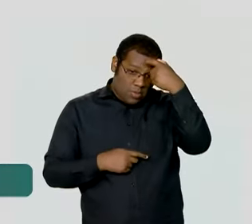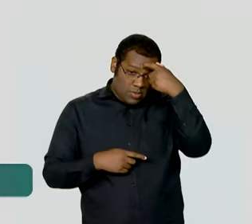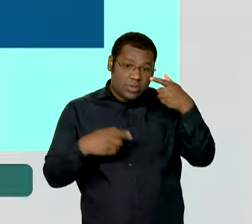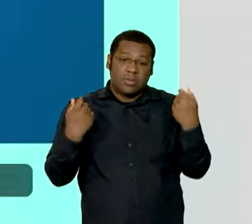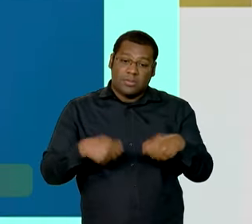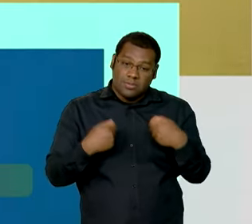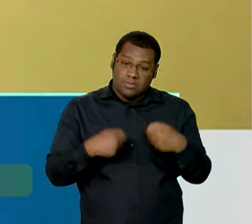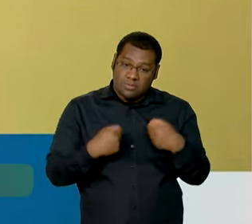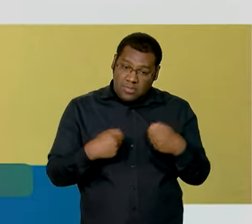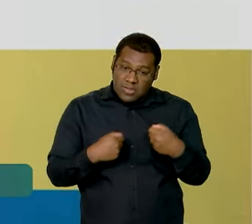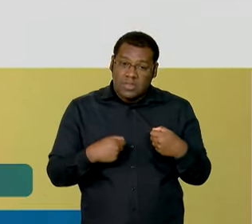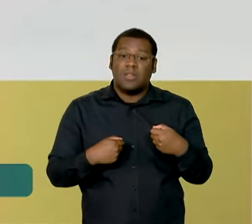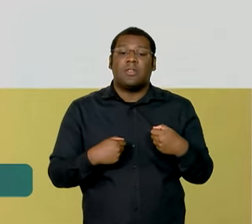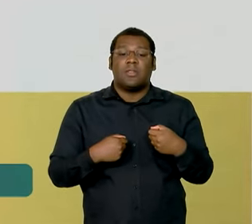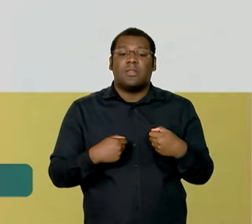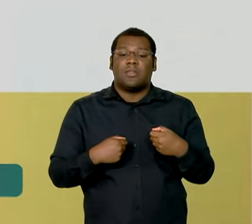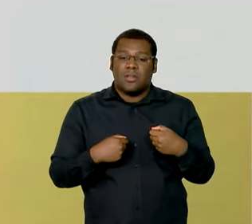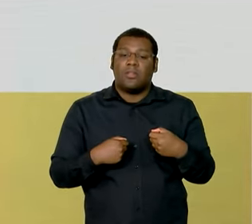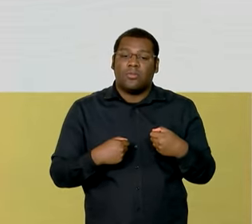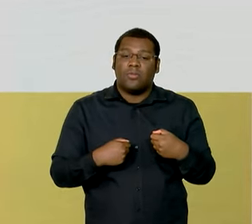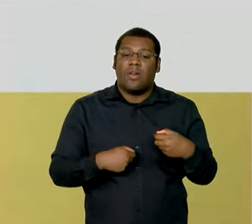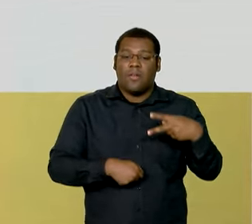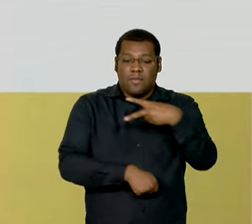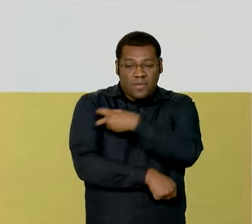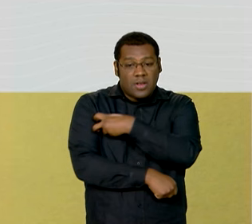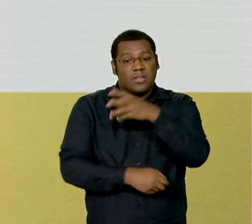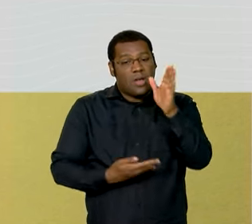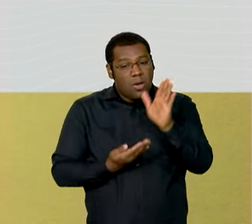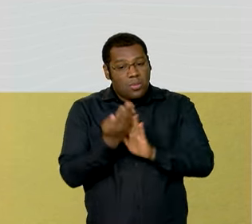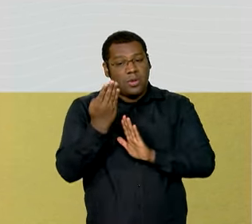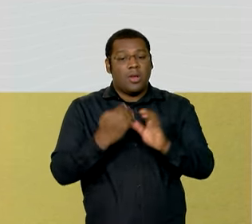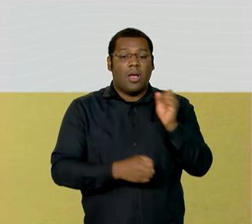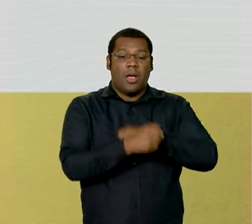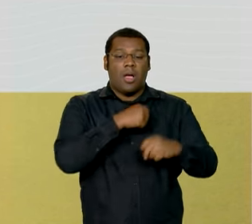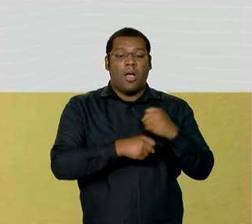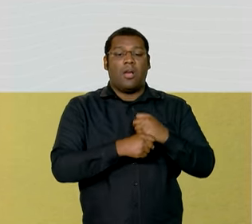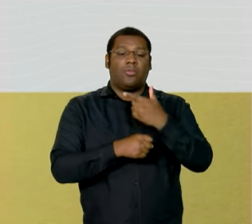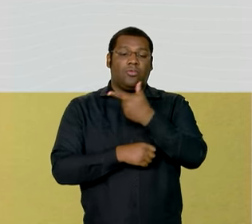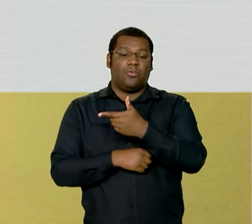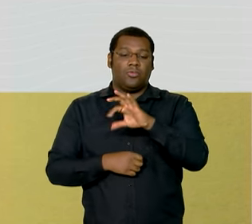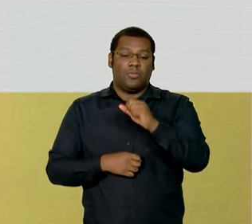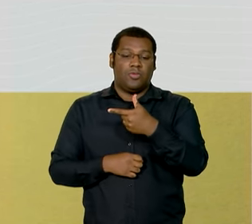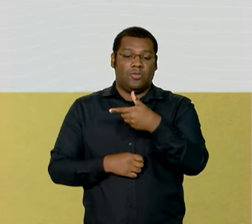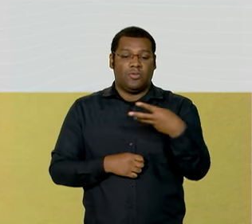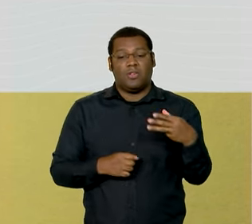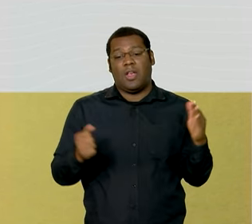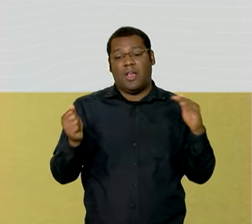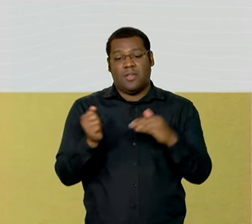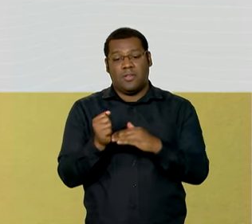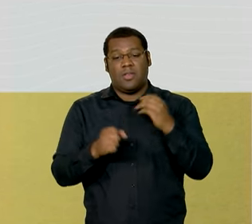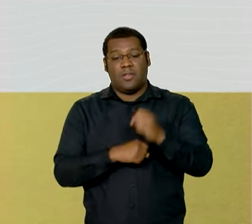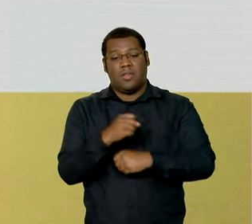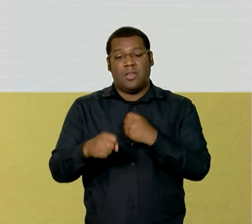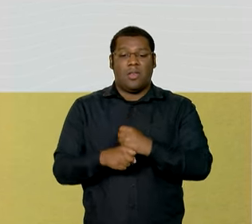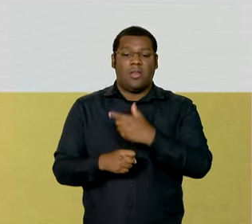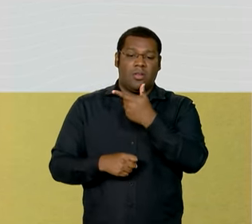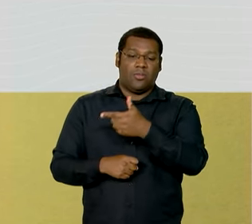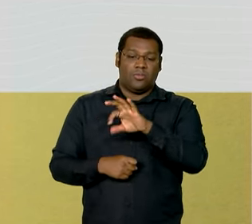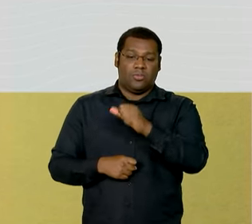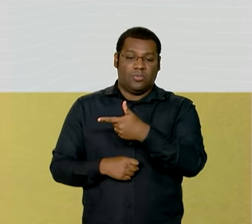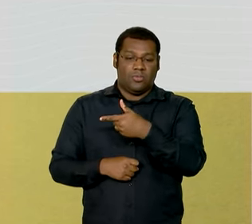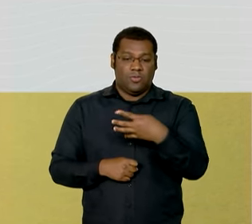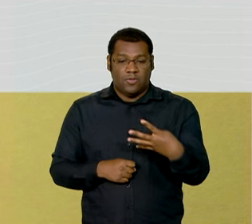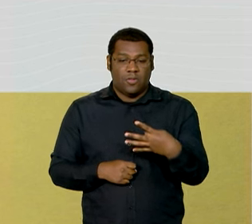avançar. Entre 2023 e 2024, o Brasil registrou aumento nas coberturas vacinais de